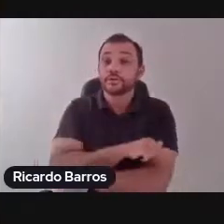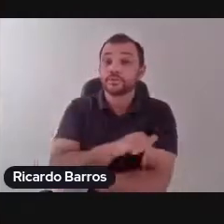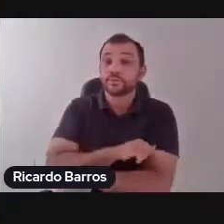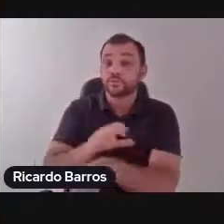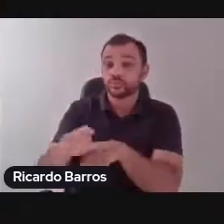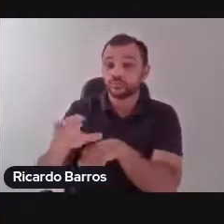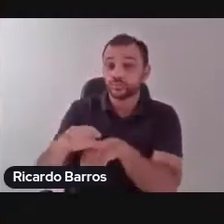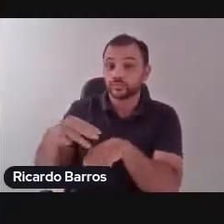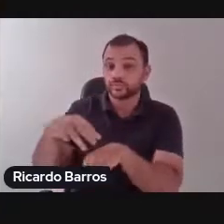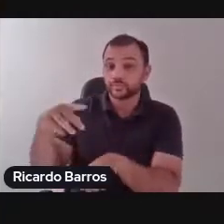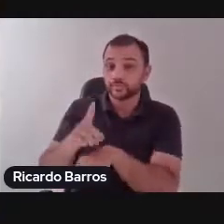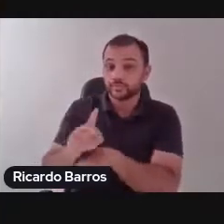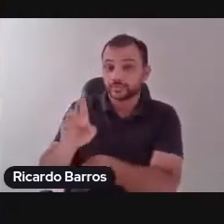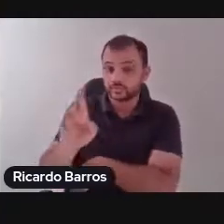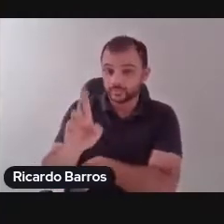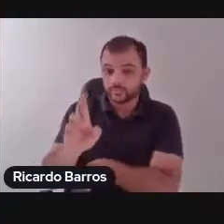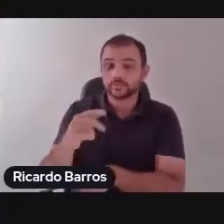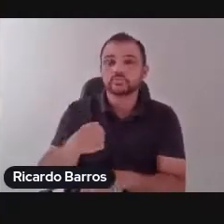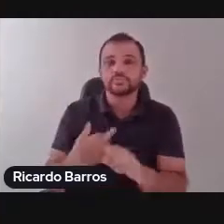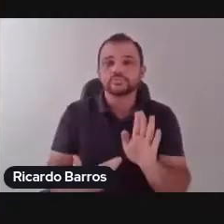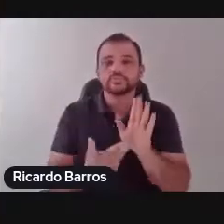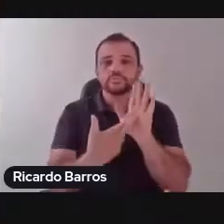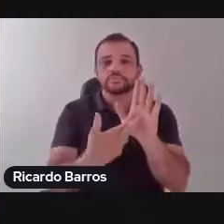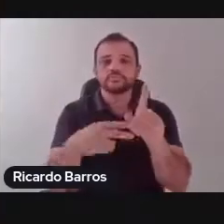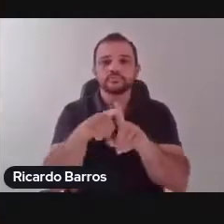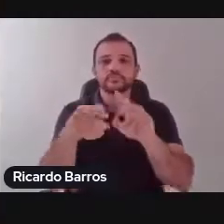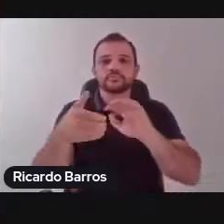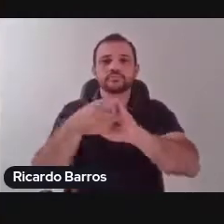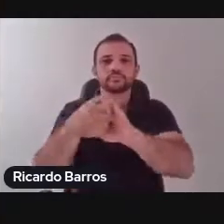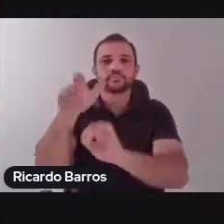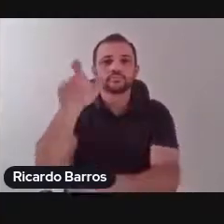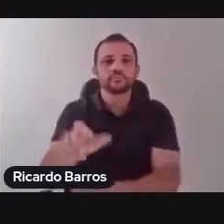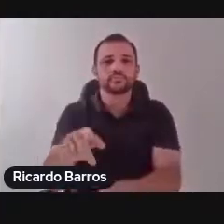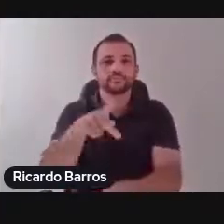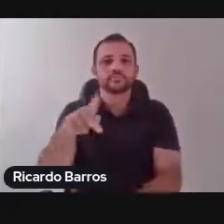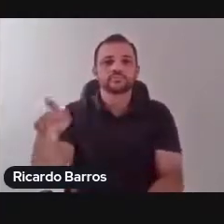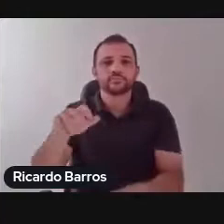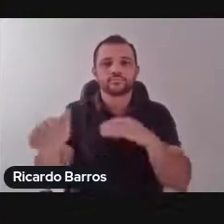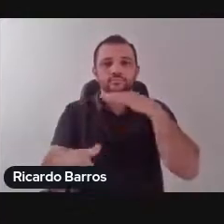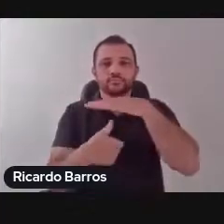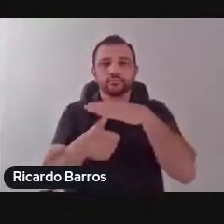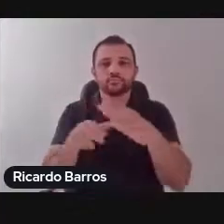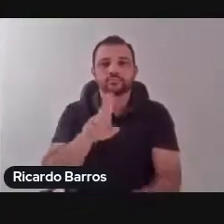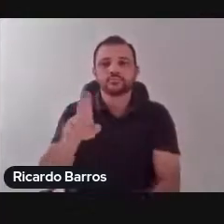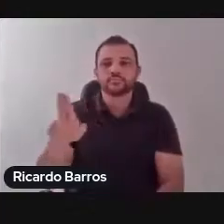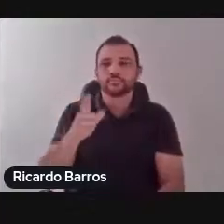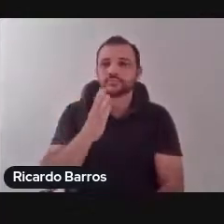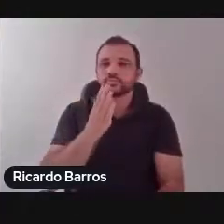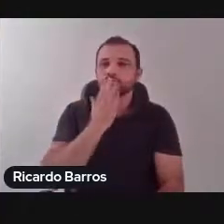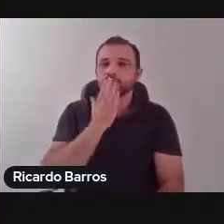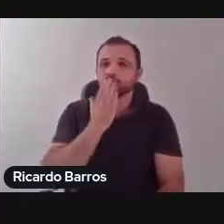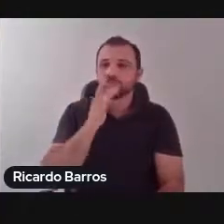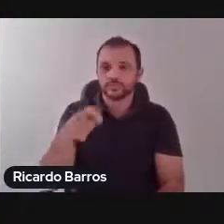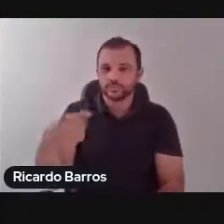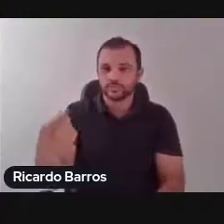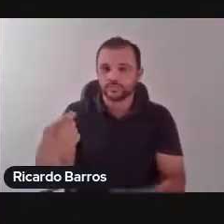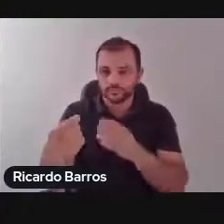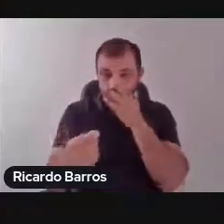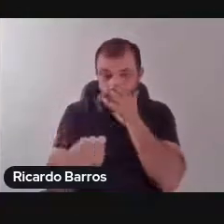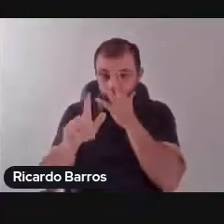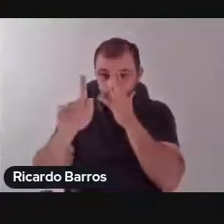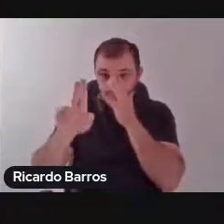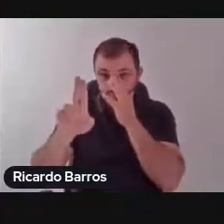reitor, professor Gustavo. Quero também cumprimentar todos aqueles que estão acompanhando esse café internacional, de uma maneira muito especial,